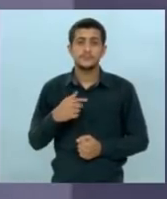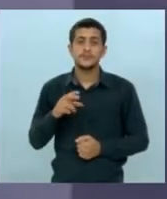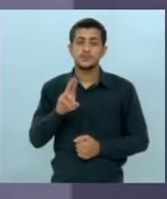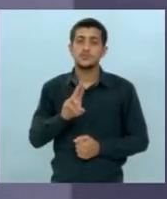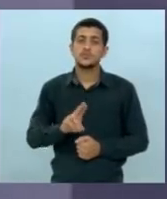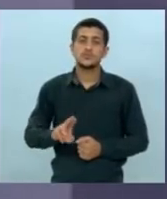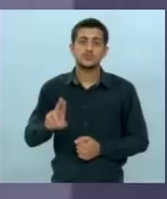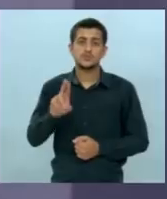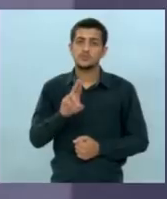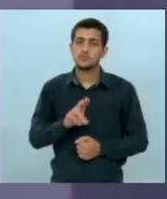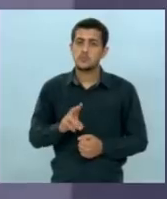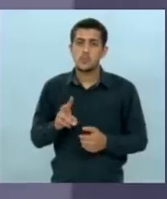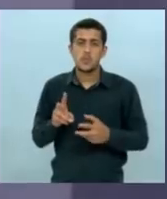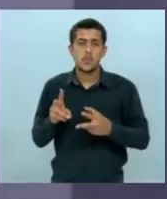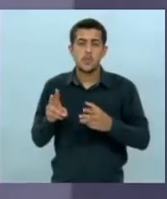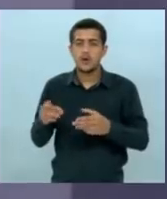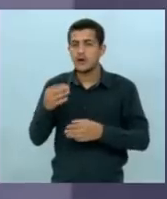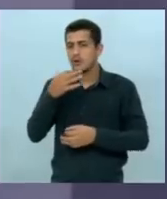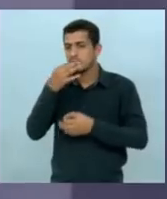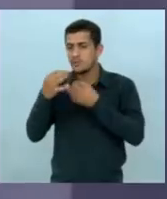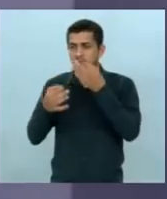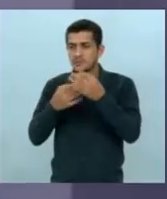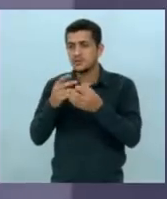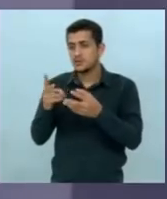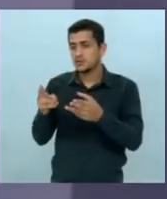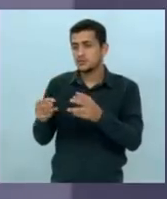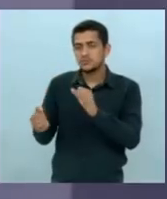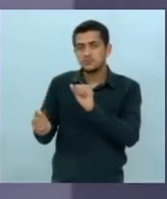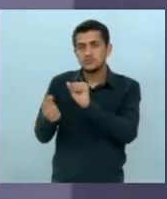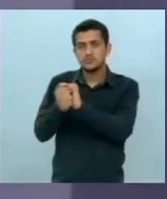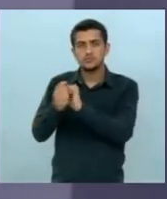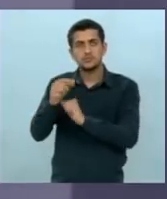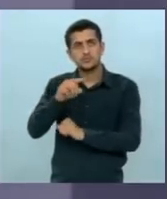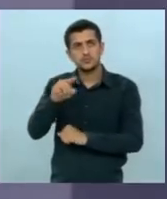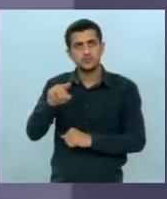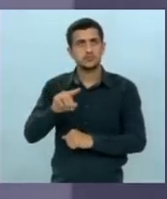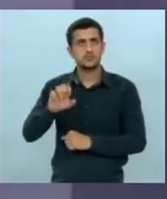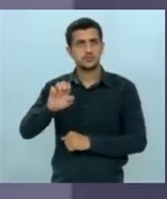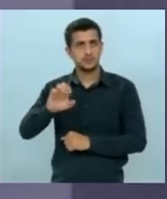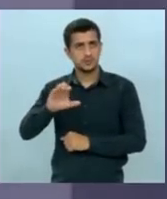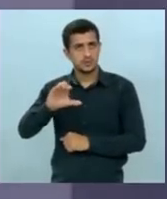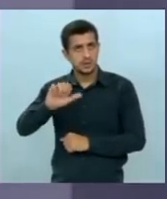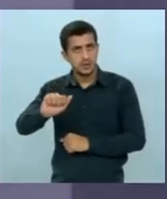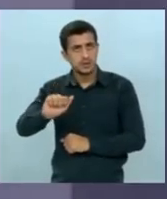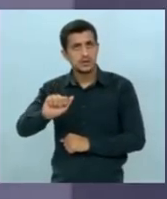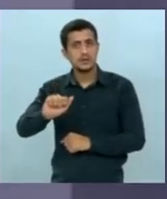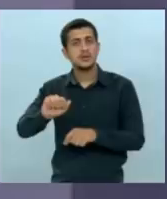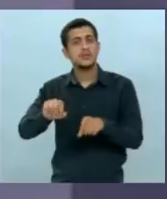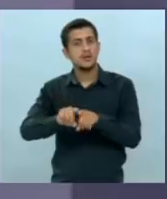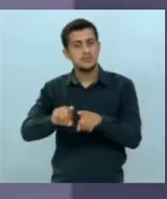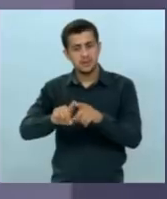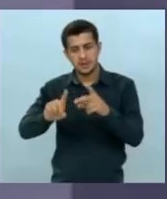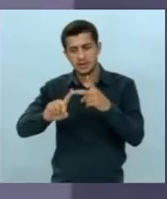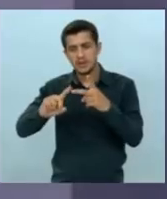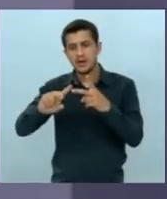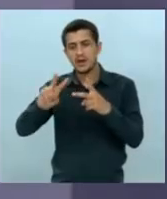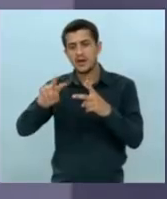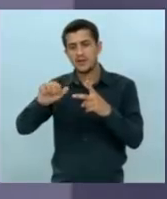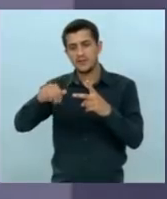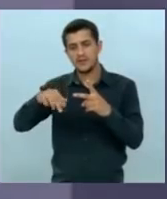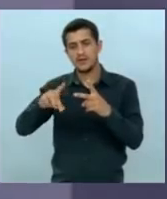você se aliou a Zeca Zeca do PT e ao Vander então a